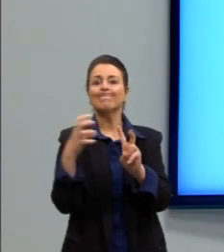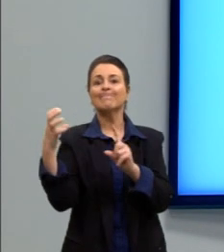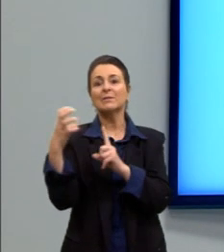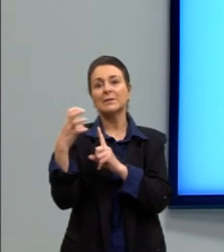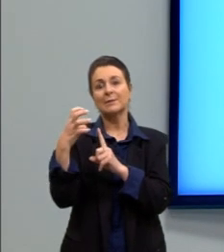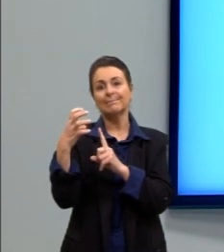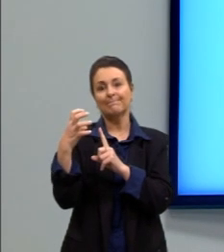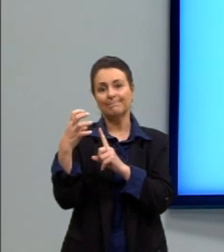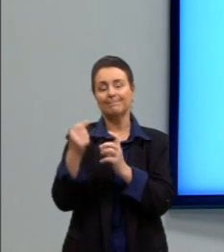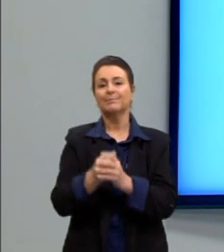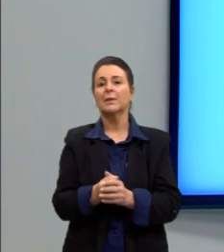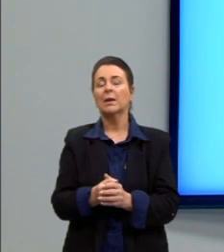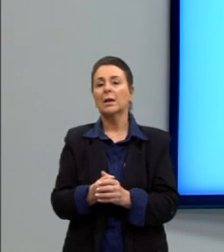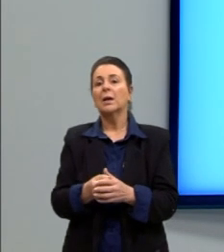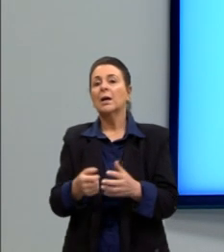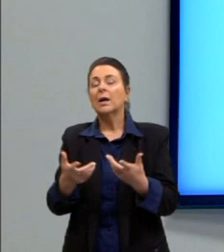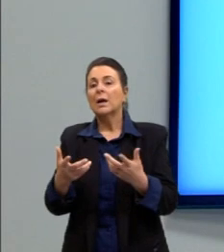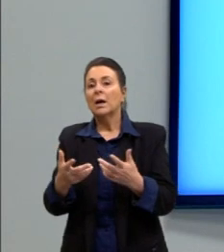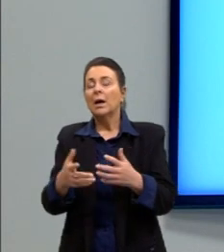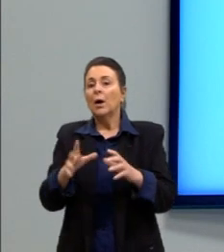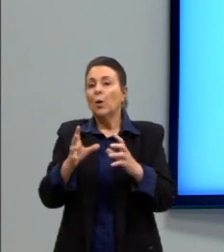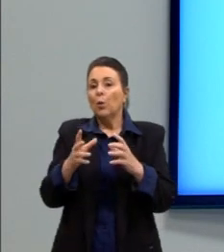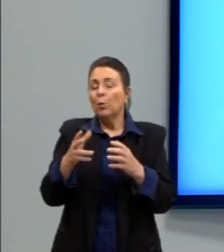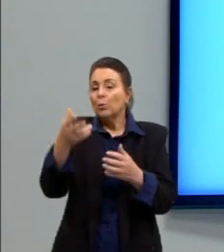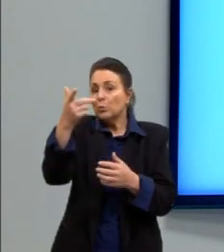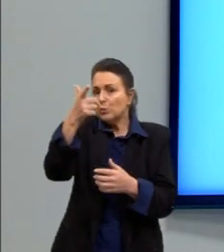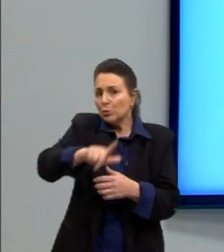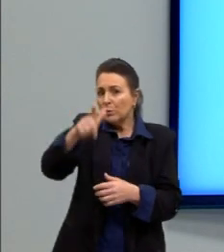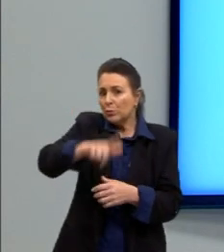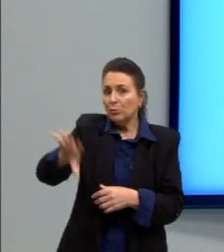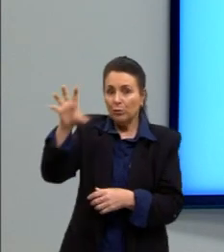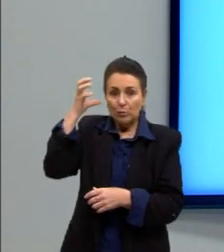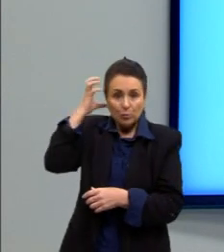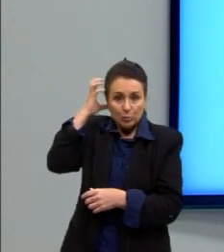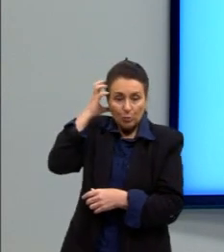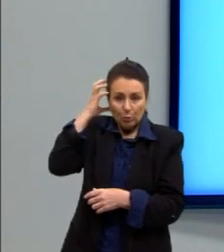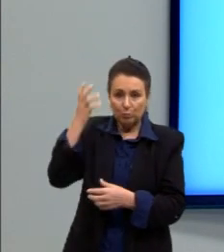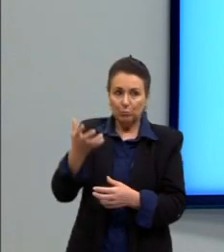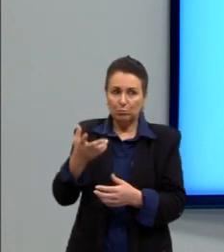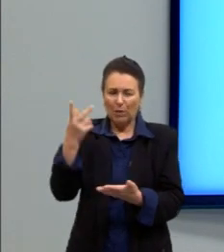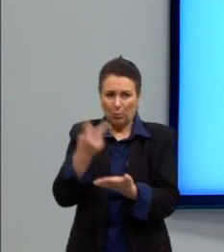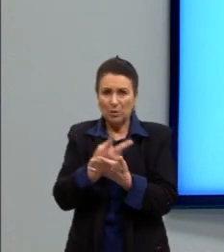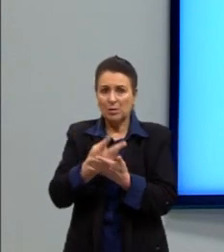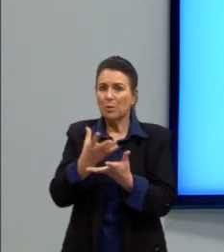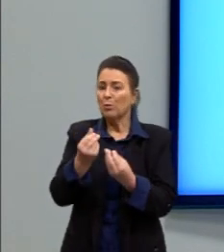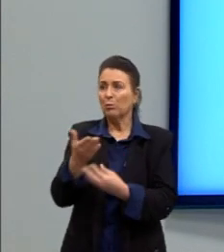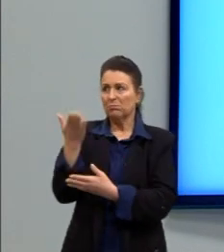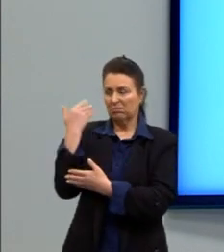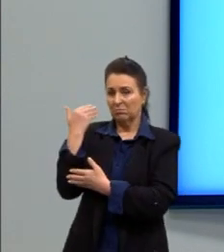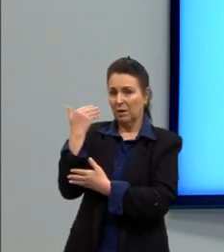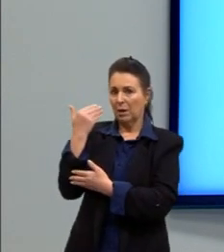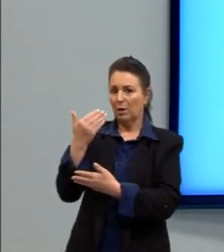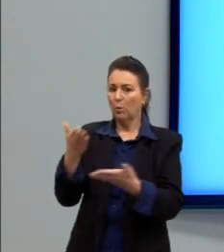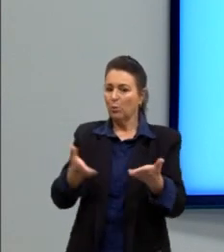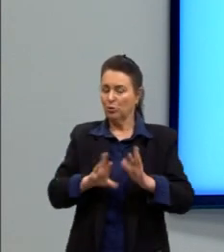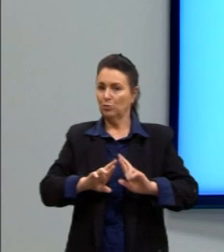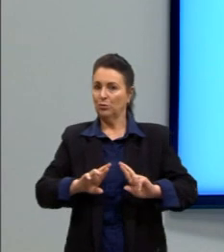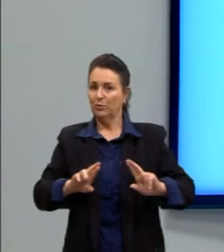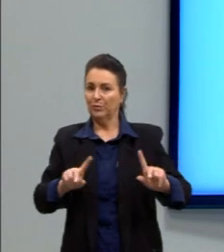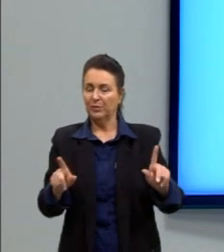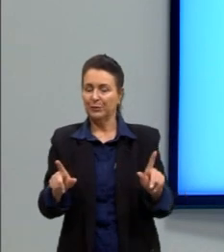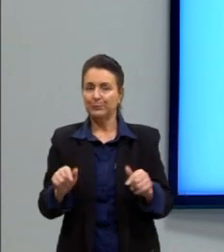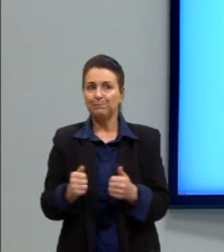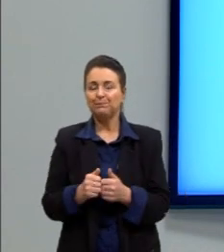Um efeito da ressonância que acontecia antigamente hoje já não acontece tanto, não é mais comum